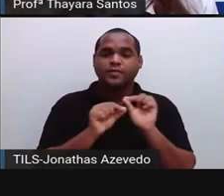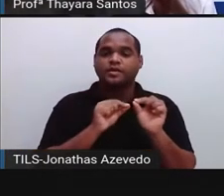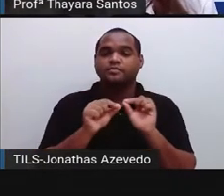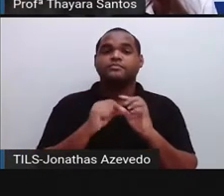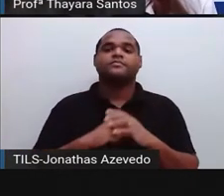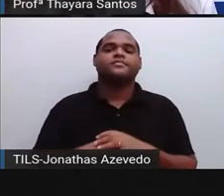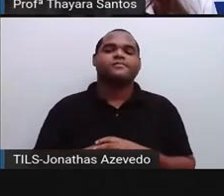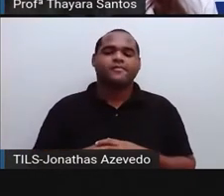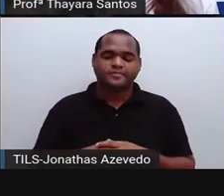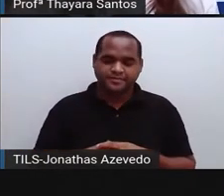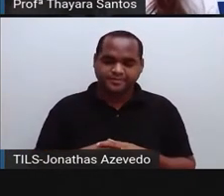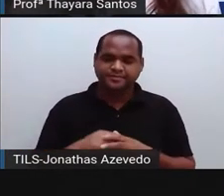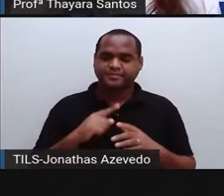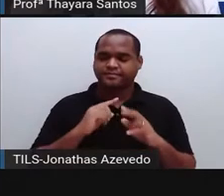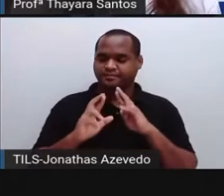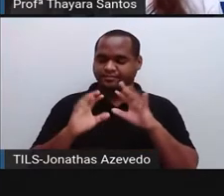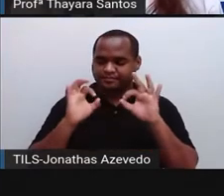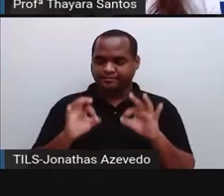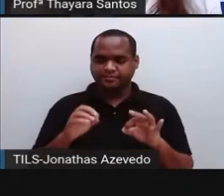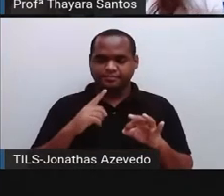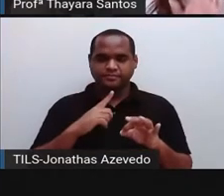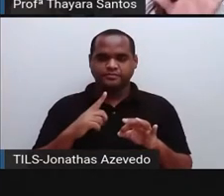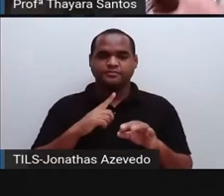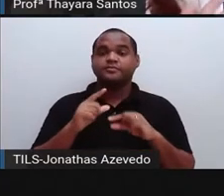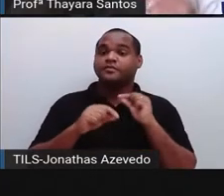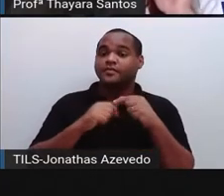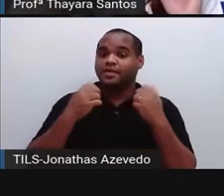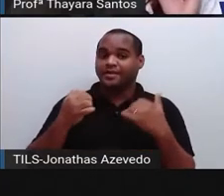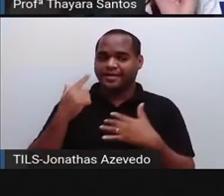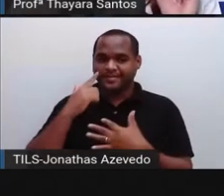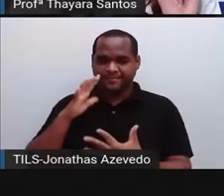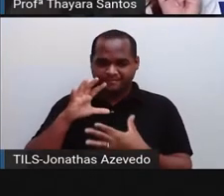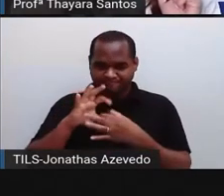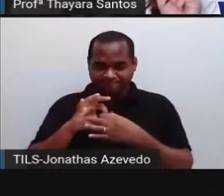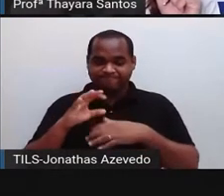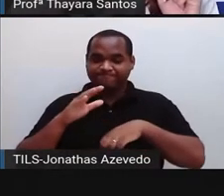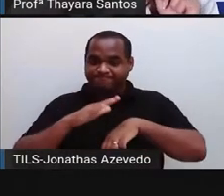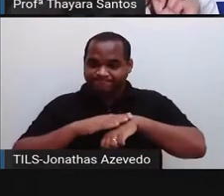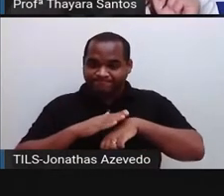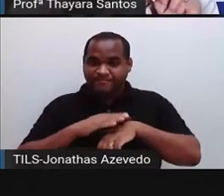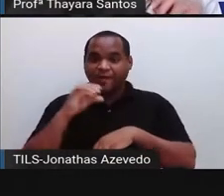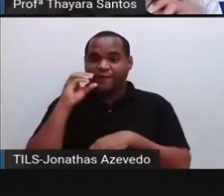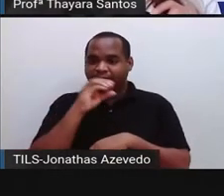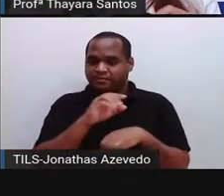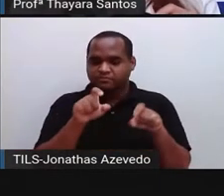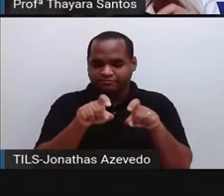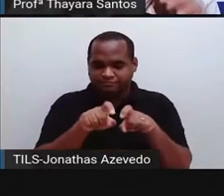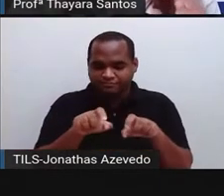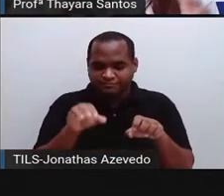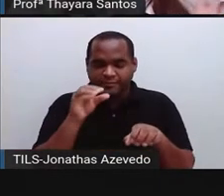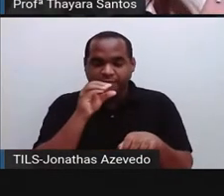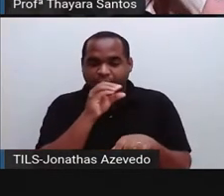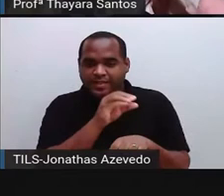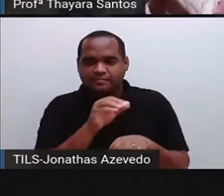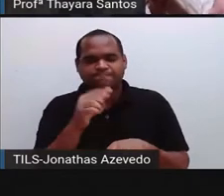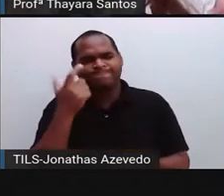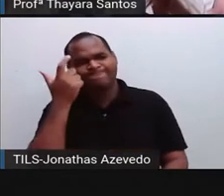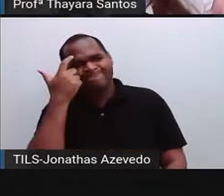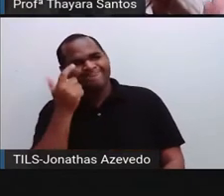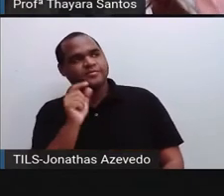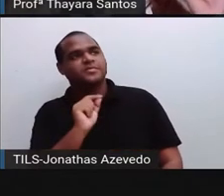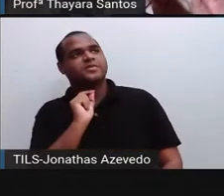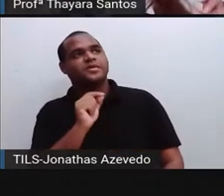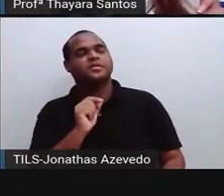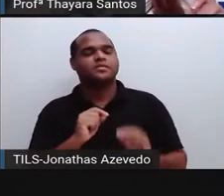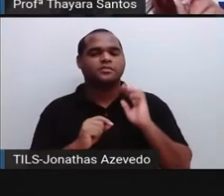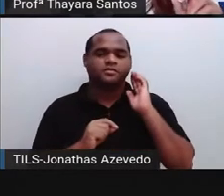receber essa informação que a criatura que está tocando numa superfície quente, ele vai pensar, né? O que é que eu tenho que